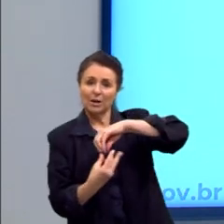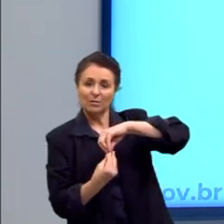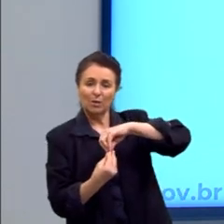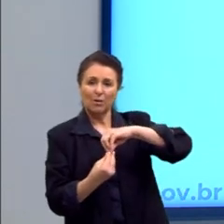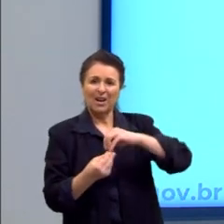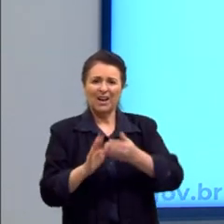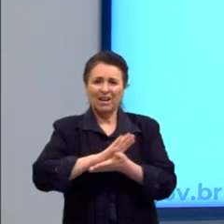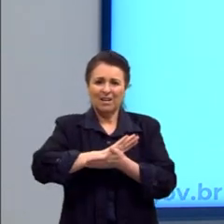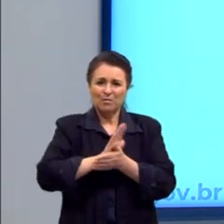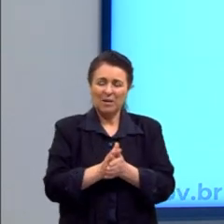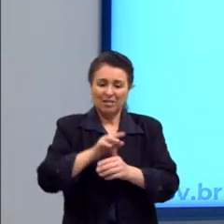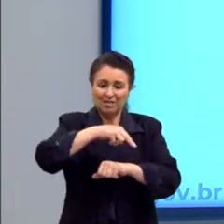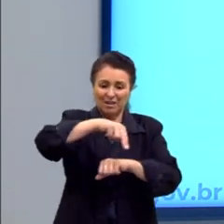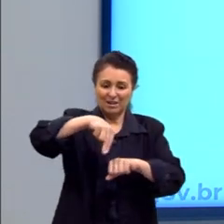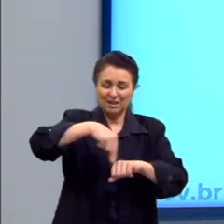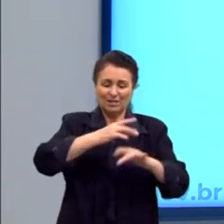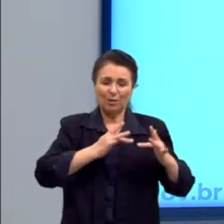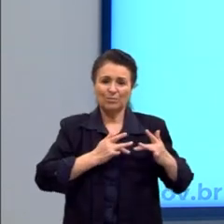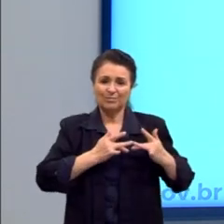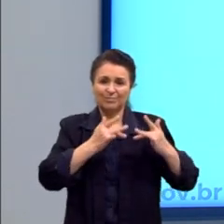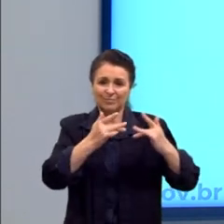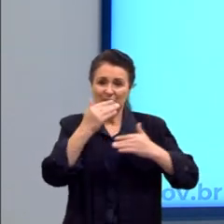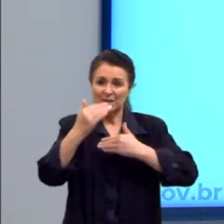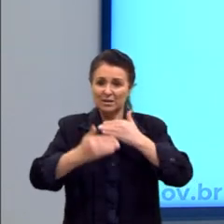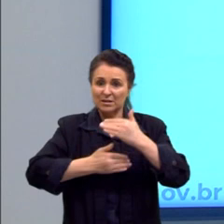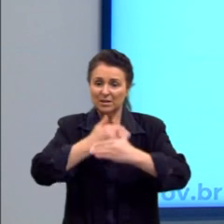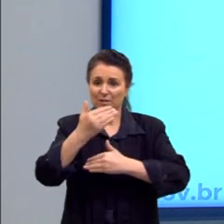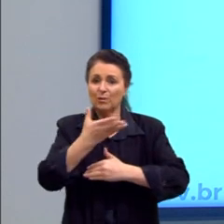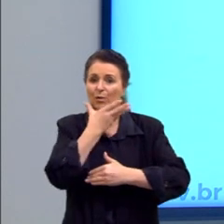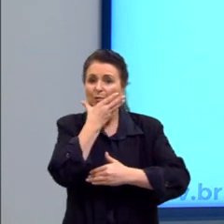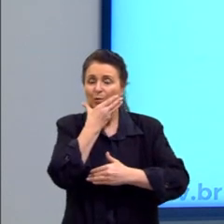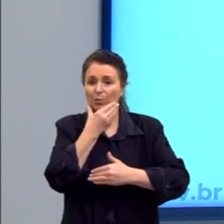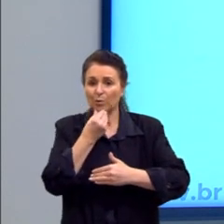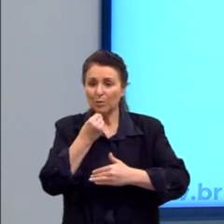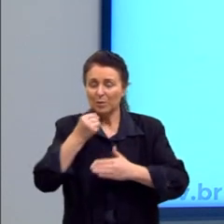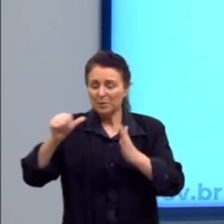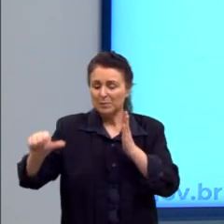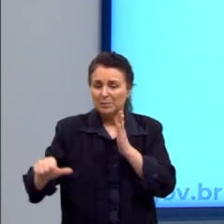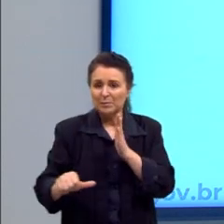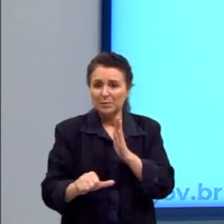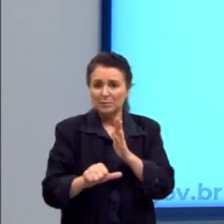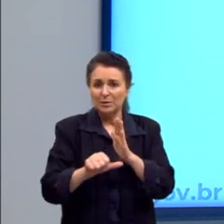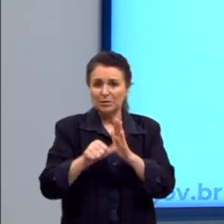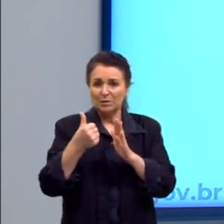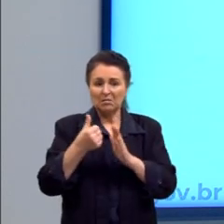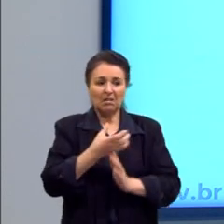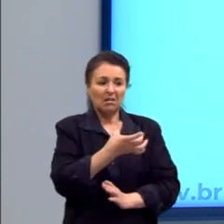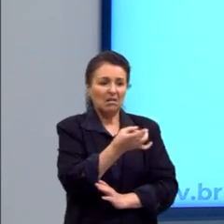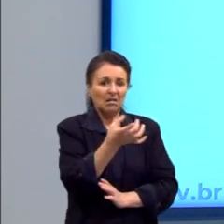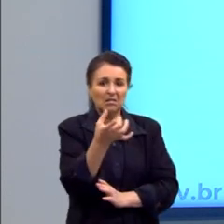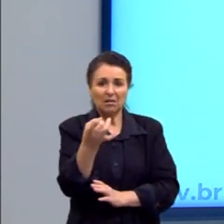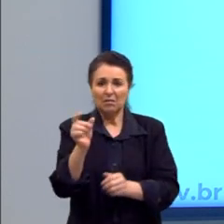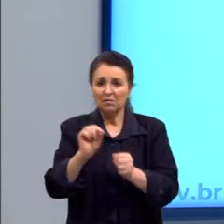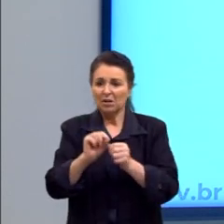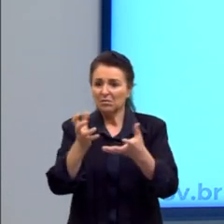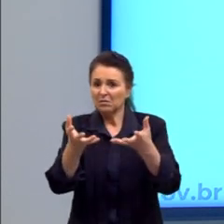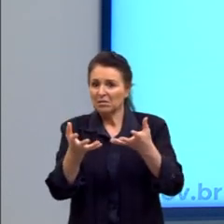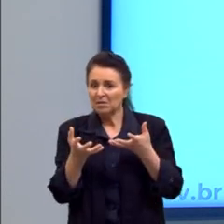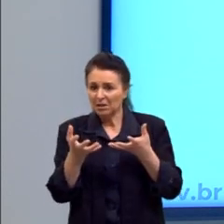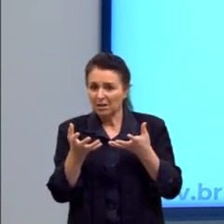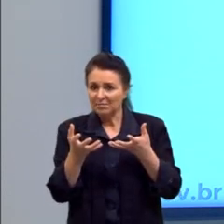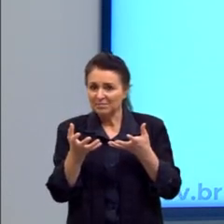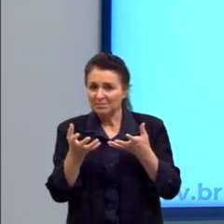nação de solidariedade, desenvolve o homem à condição primitiva do cada um por si e como se